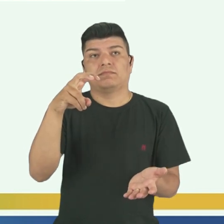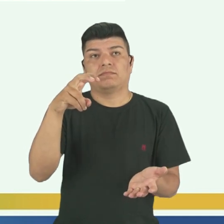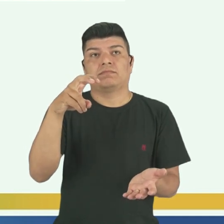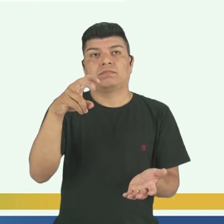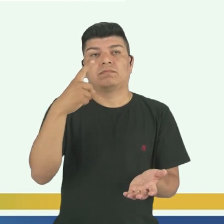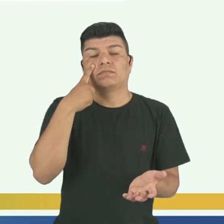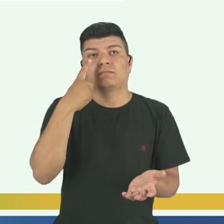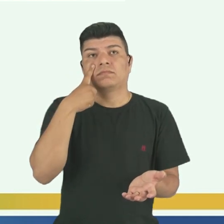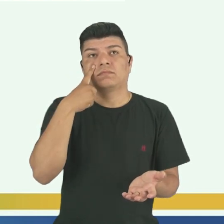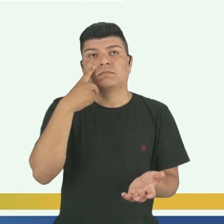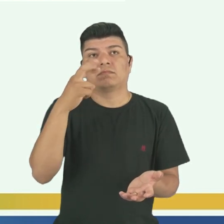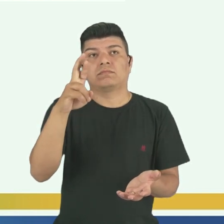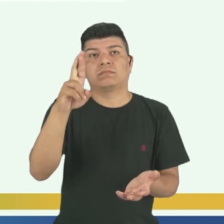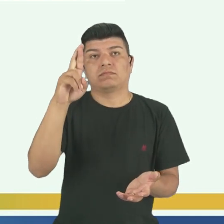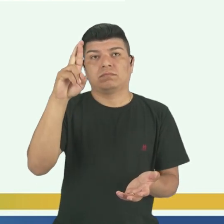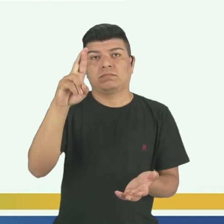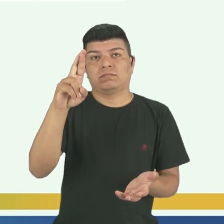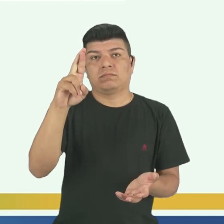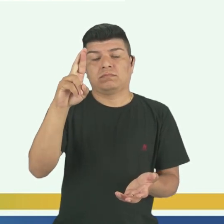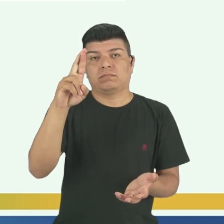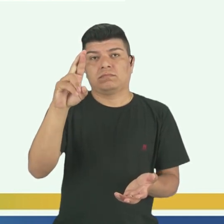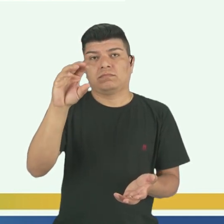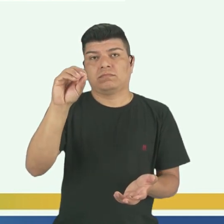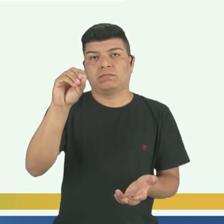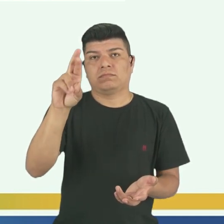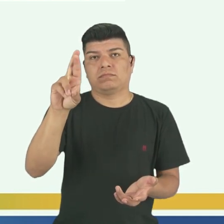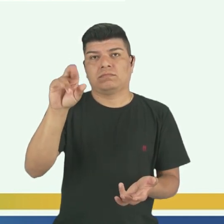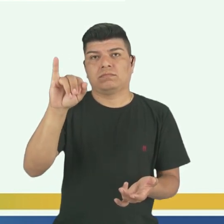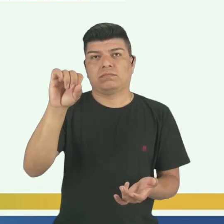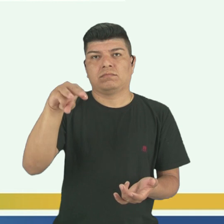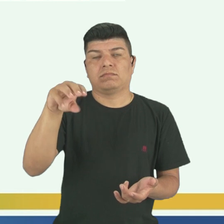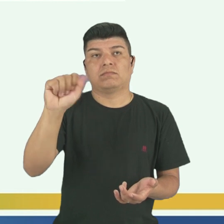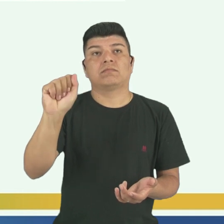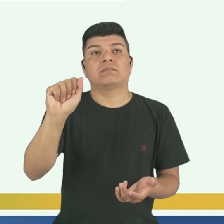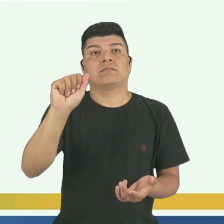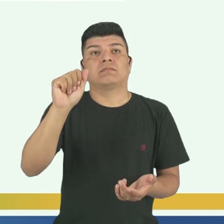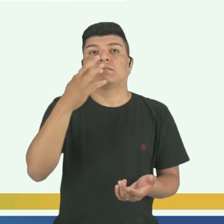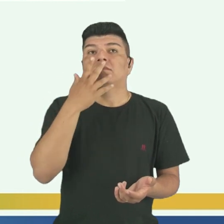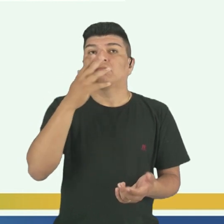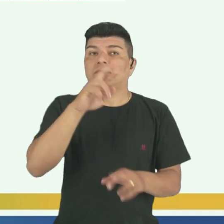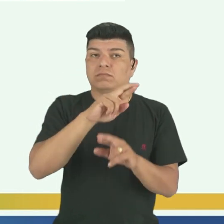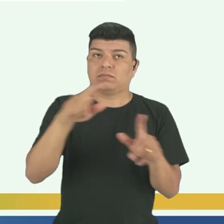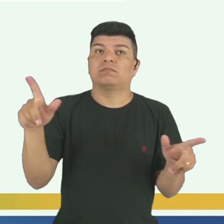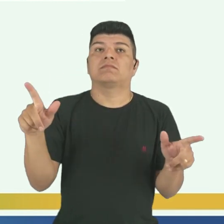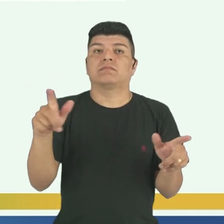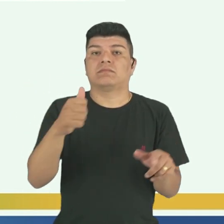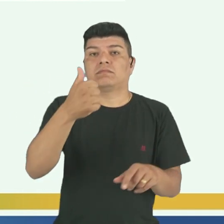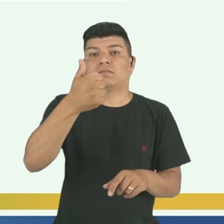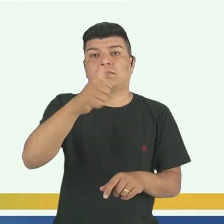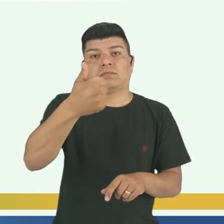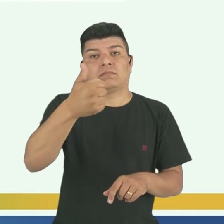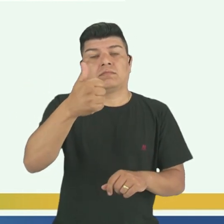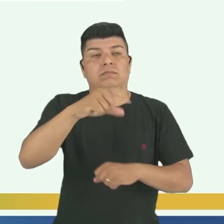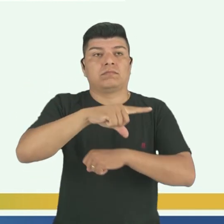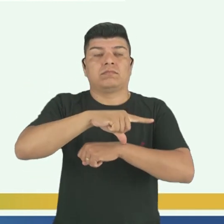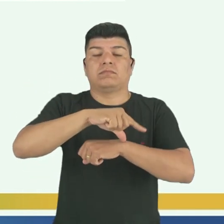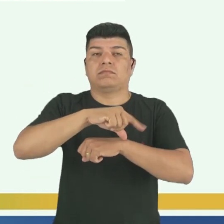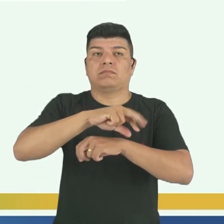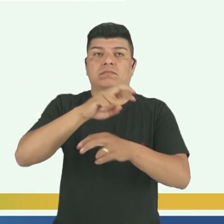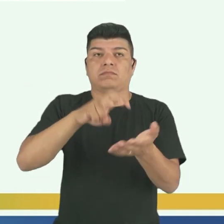Você vai ver que em Roraima, já está representado por outra cor aí no mapa, já vai ser 11 horas da manhã.